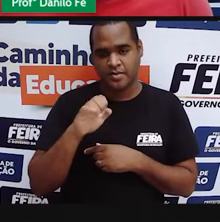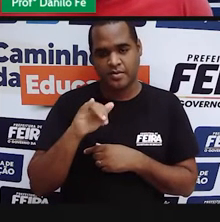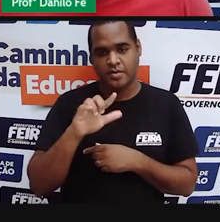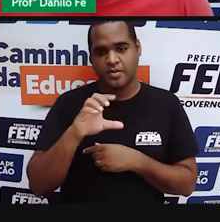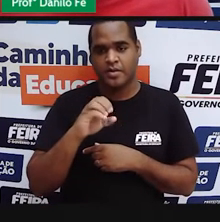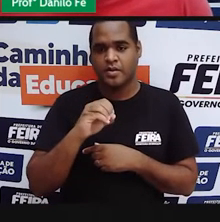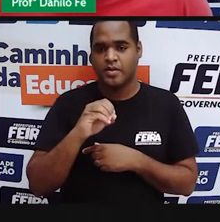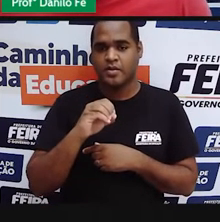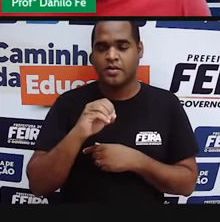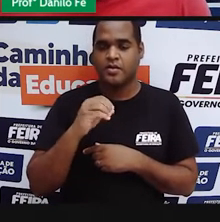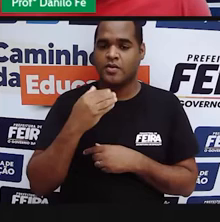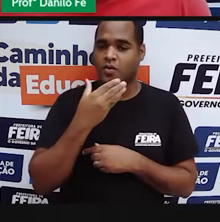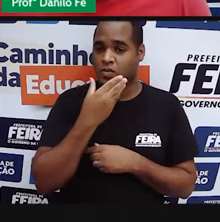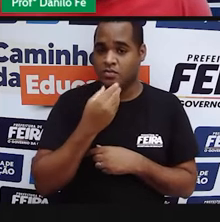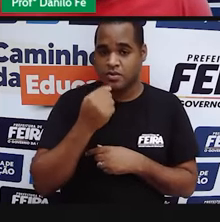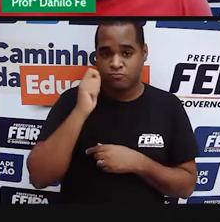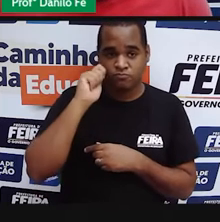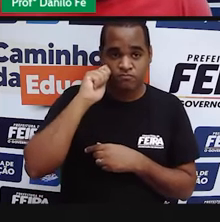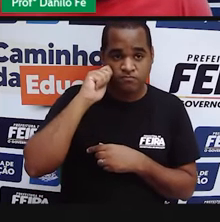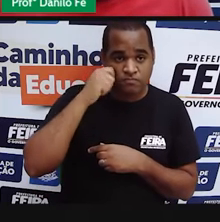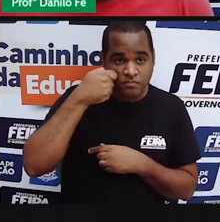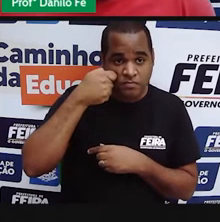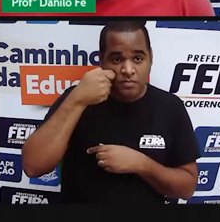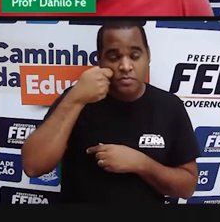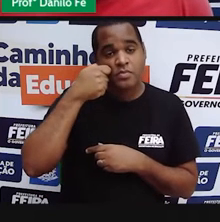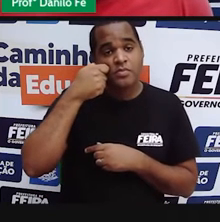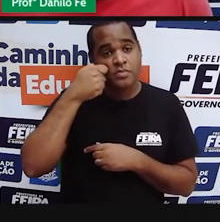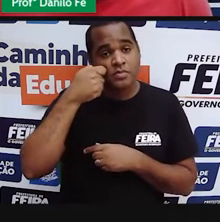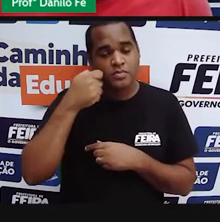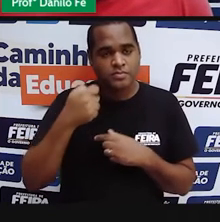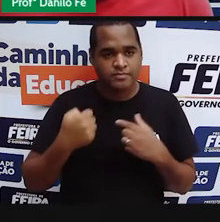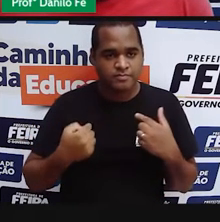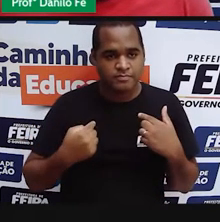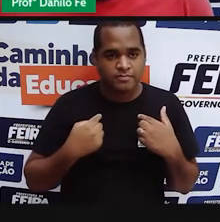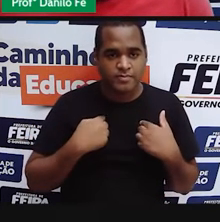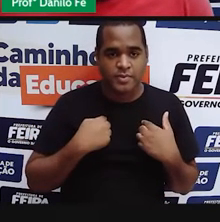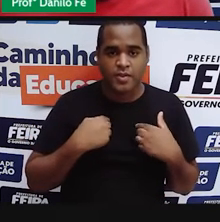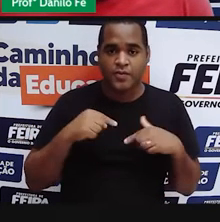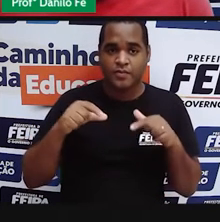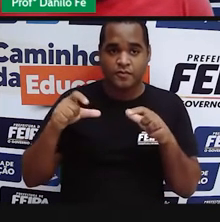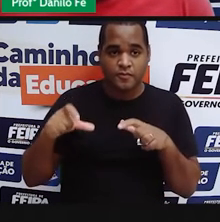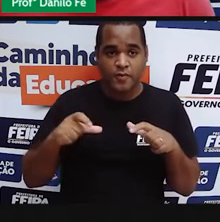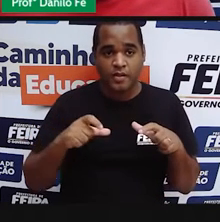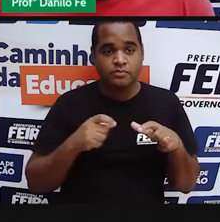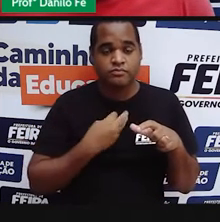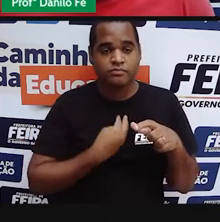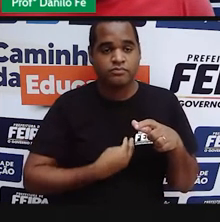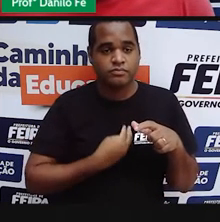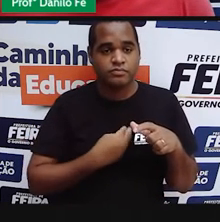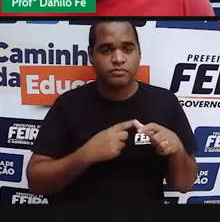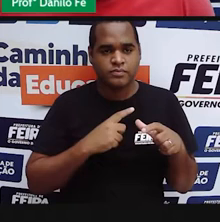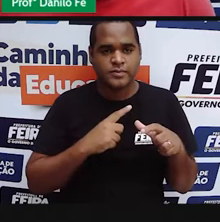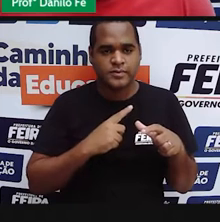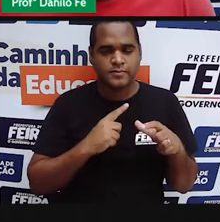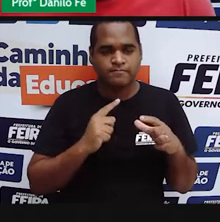eu sou homem, negro, estou em um ambiente que